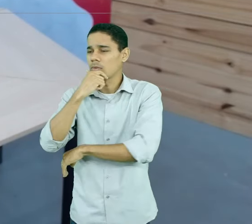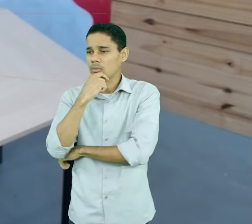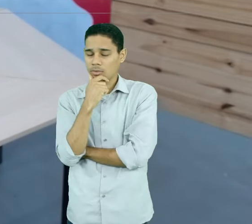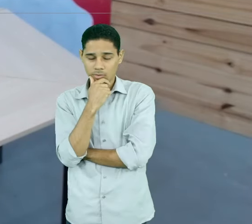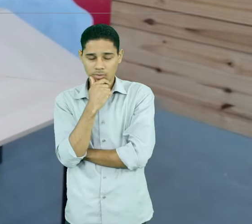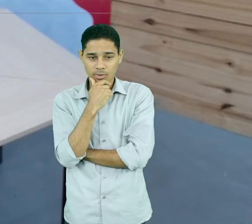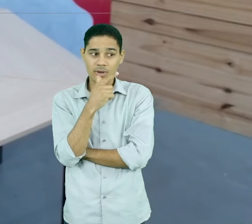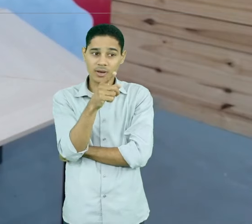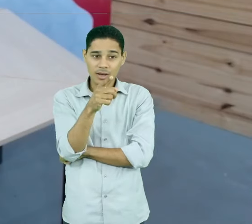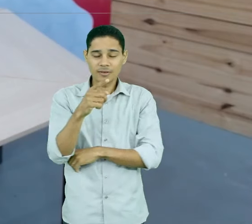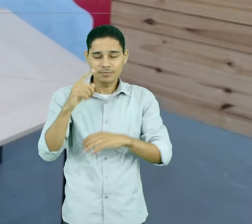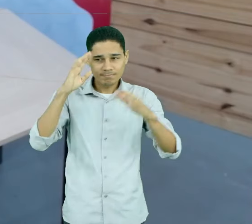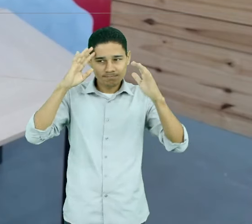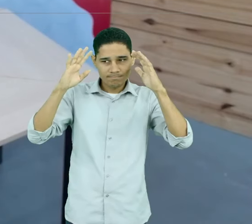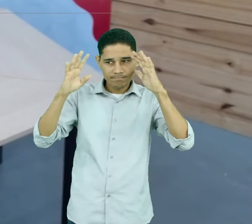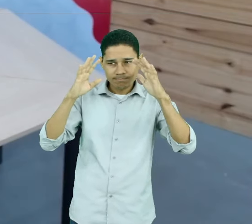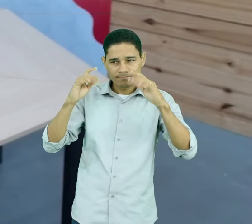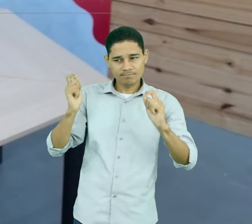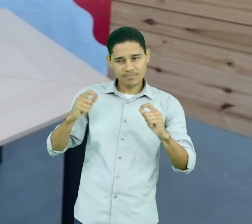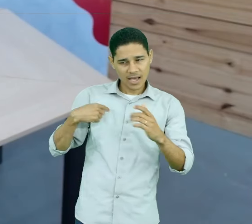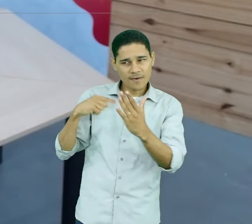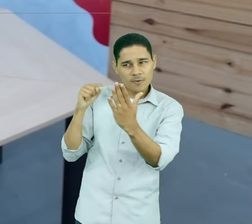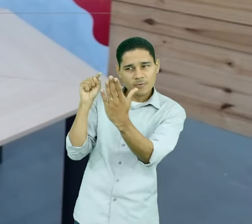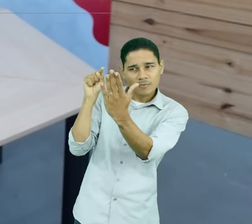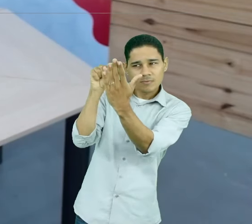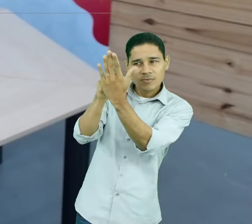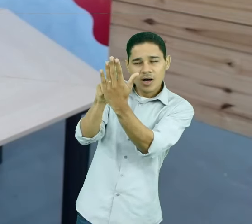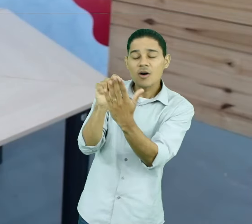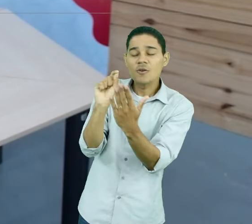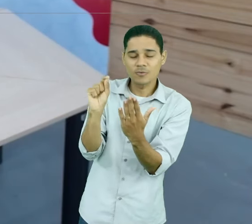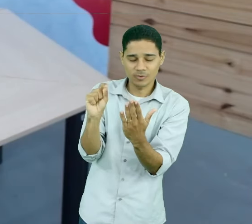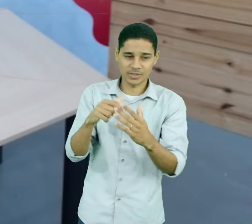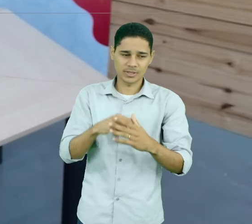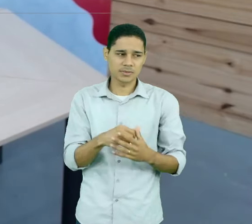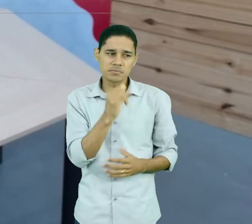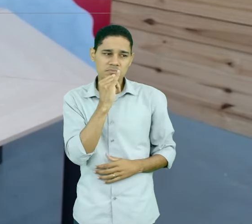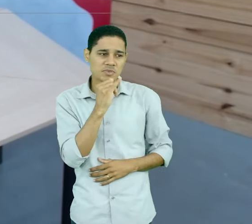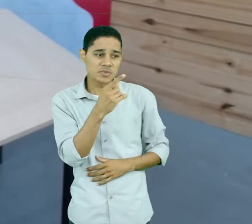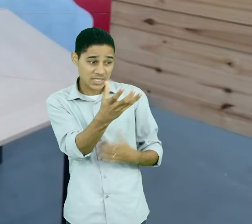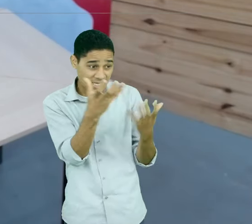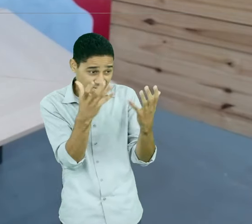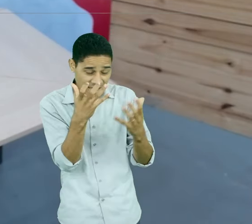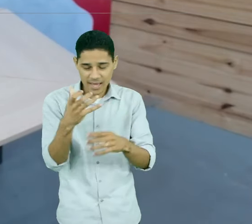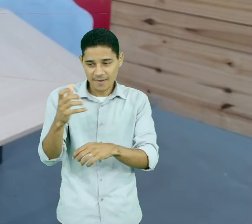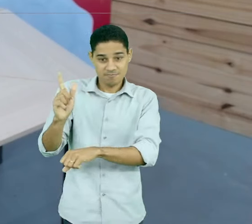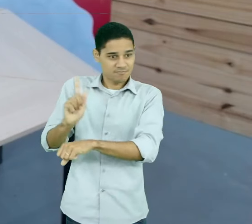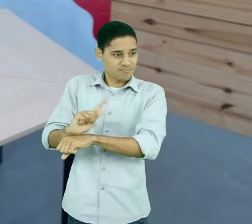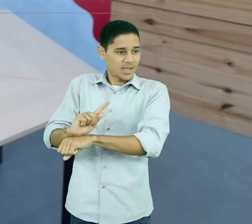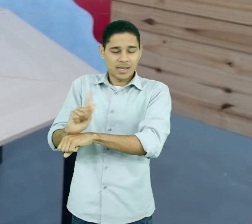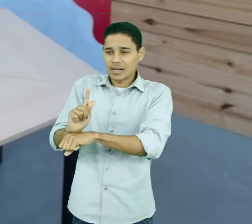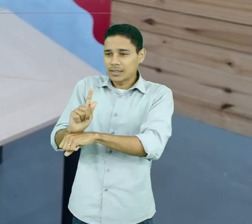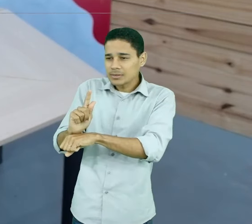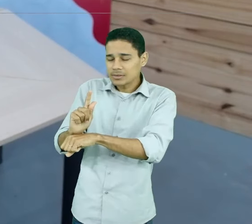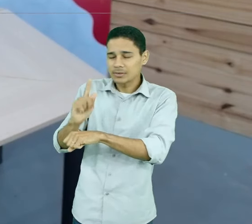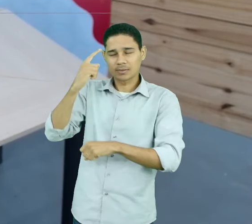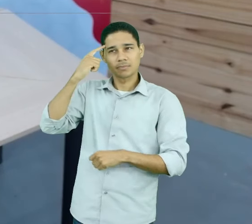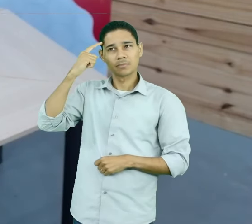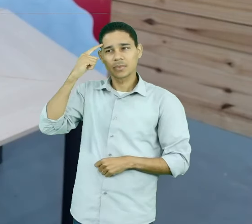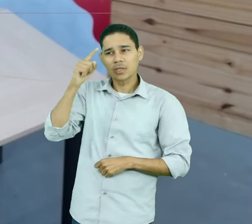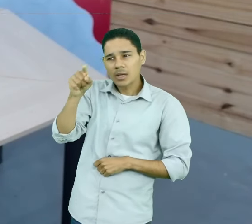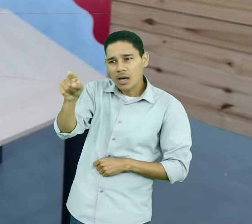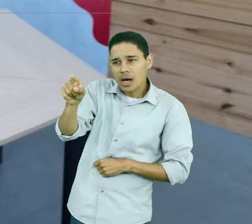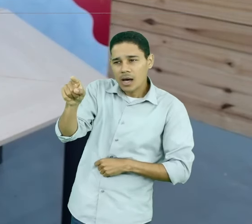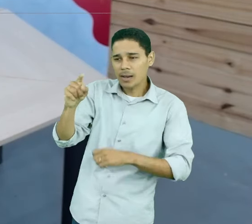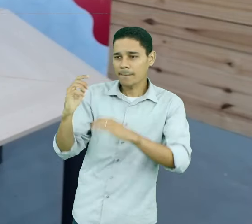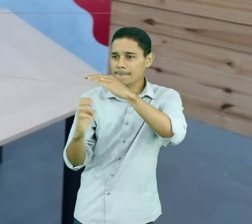traçar metas. Se você, por exemplo, deseja ser um gerente, você vai saber quais são os requisitos